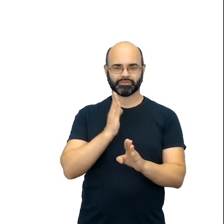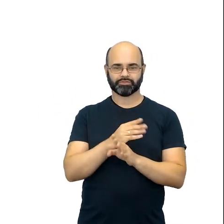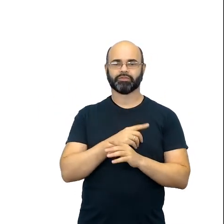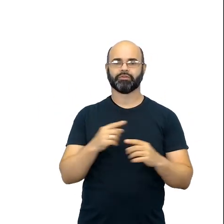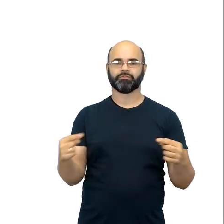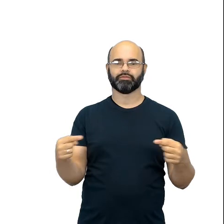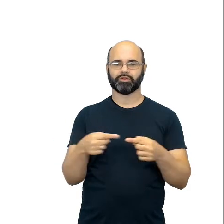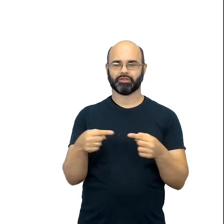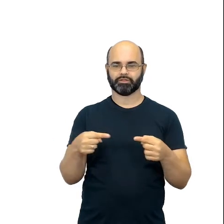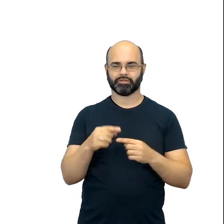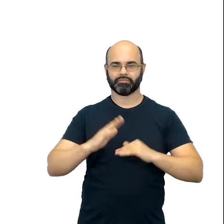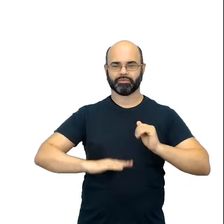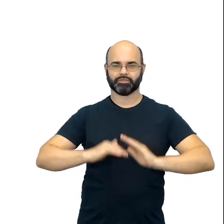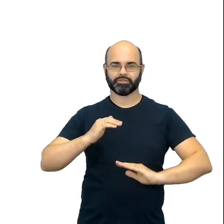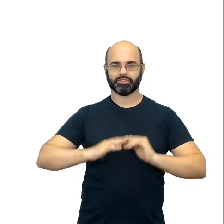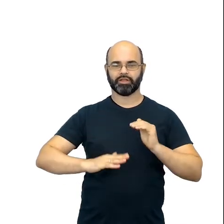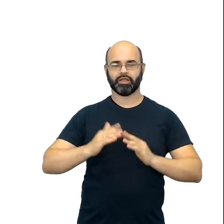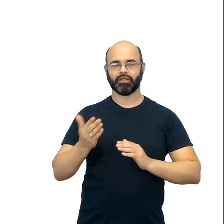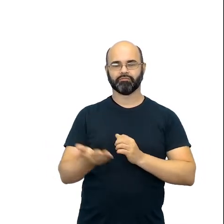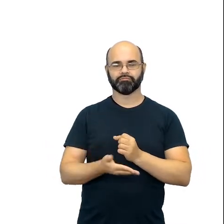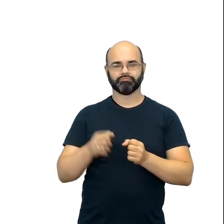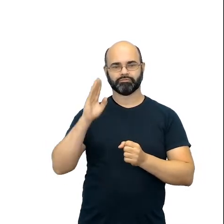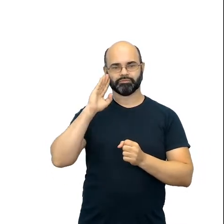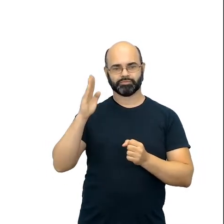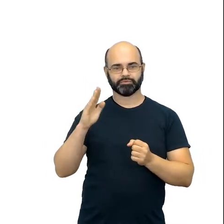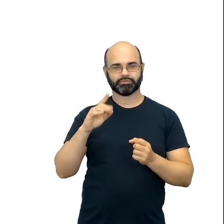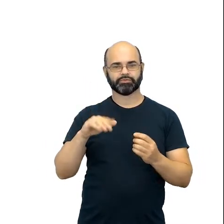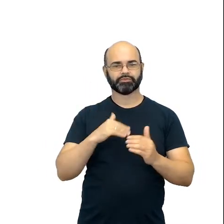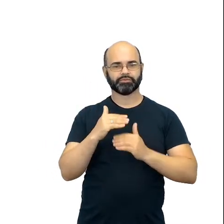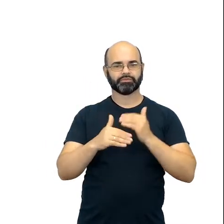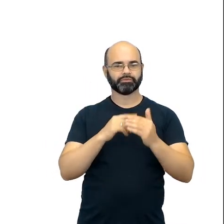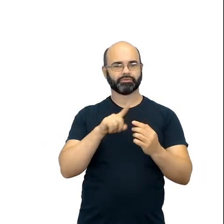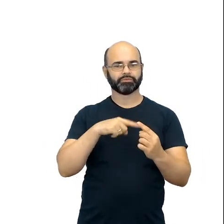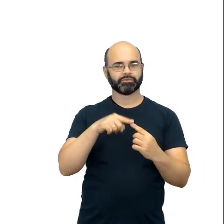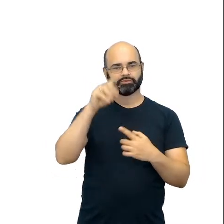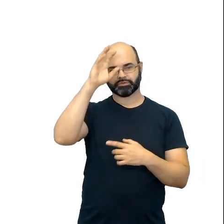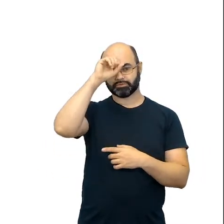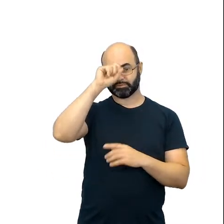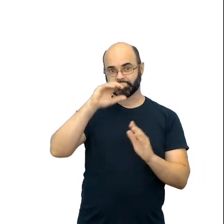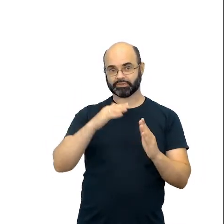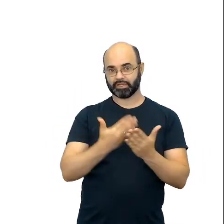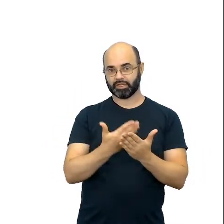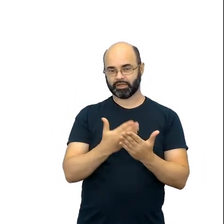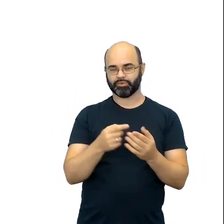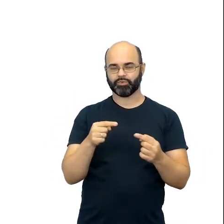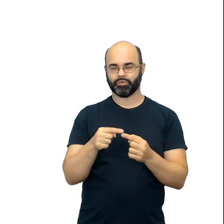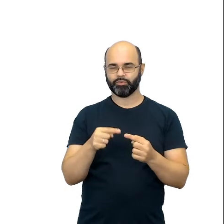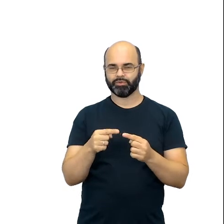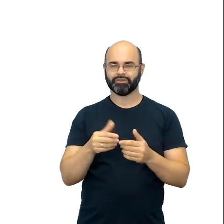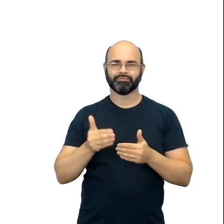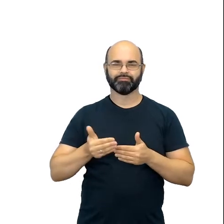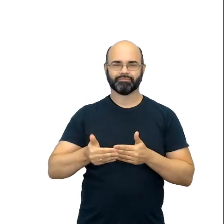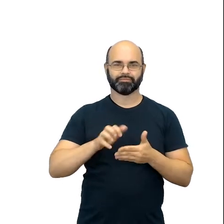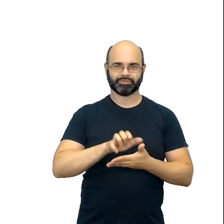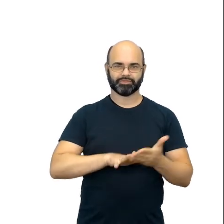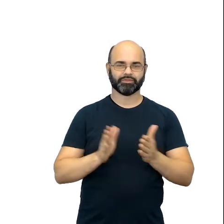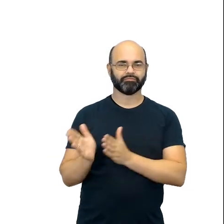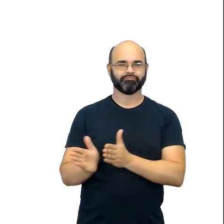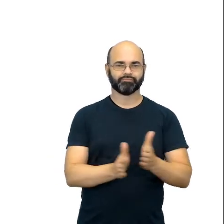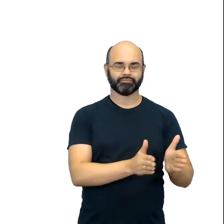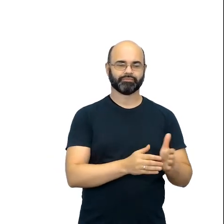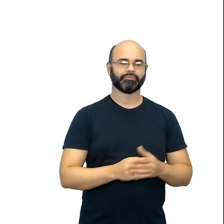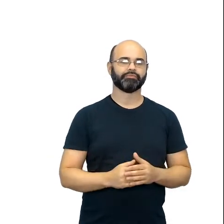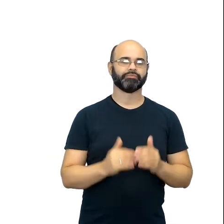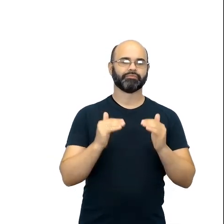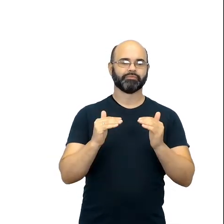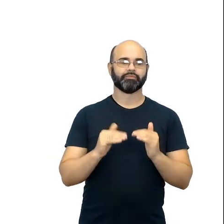e o que é o objetivo de aprendizagem para aquela aula, para aquela sequência de atividades. E o